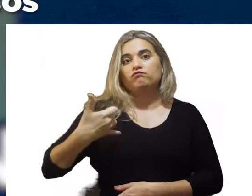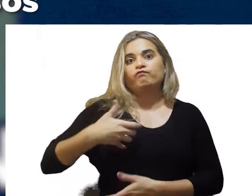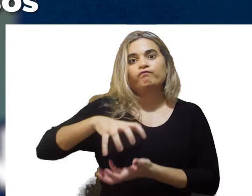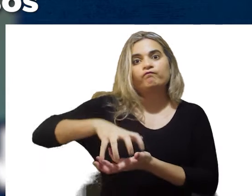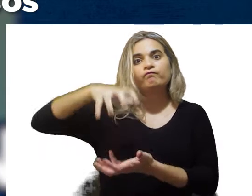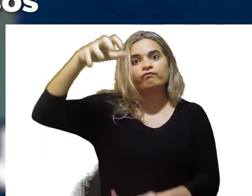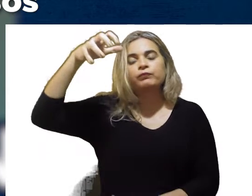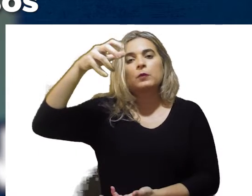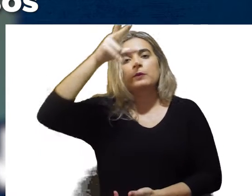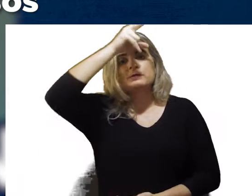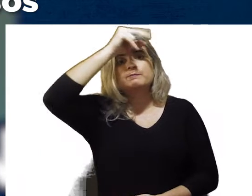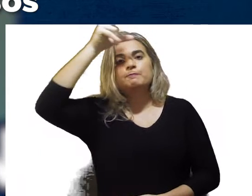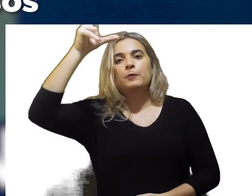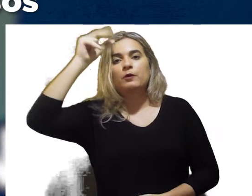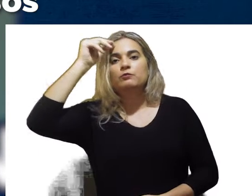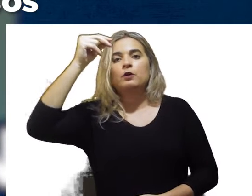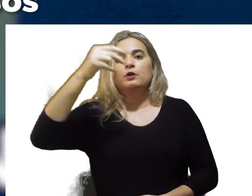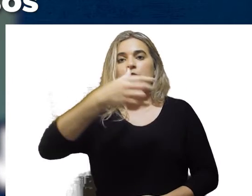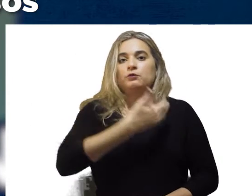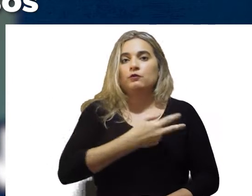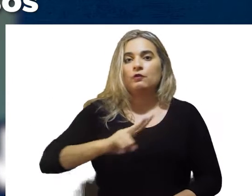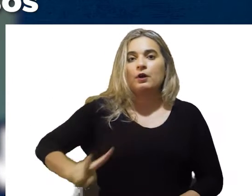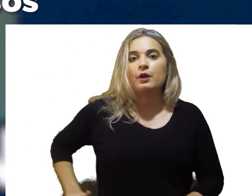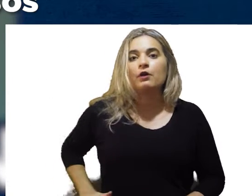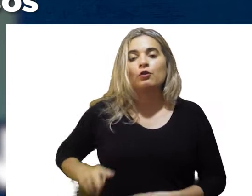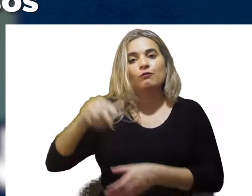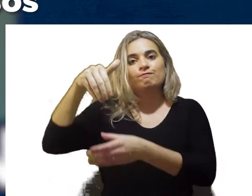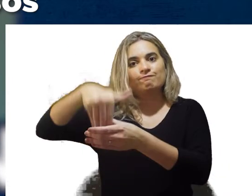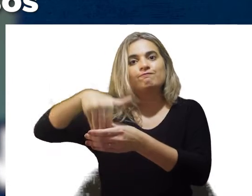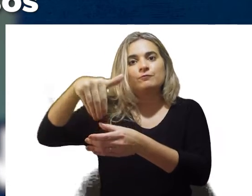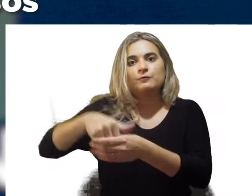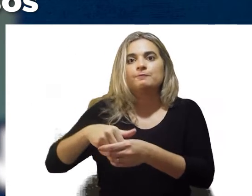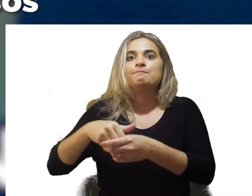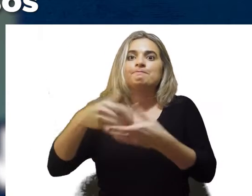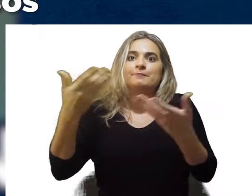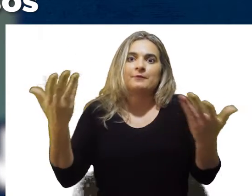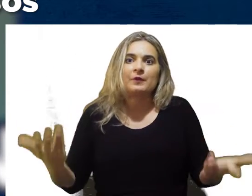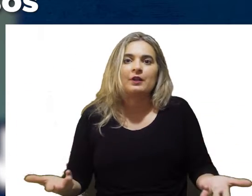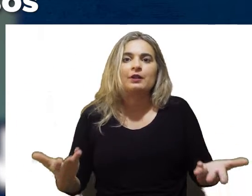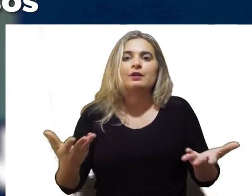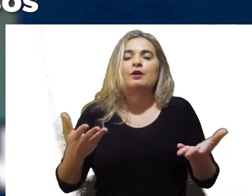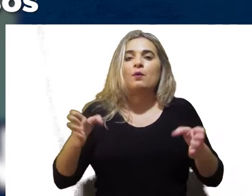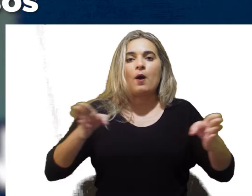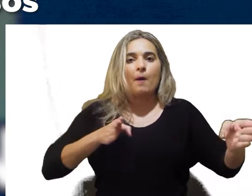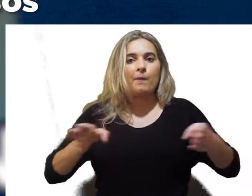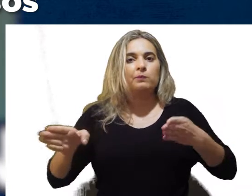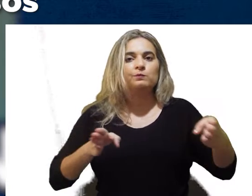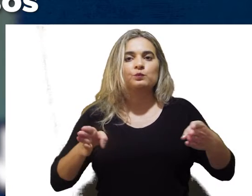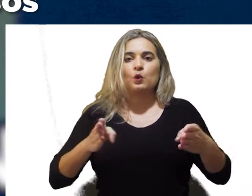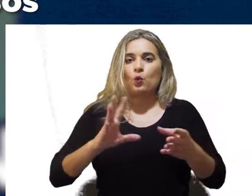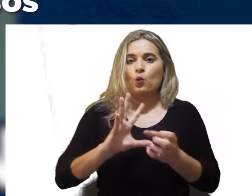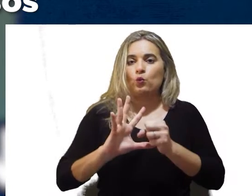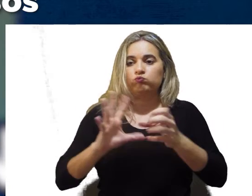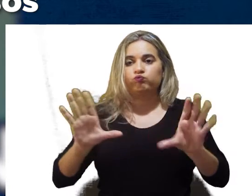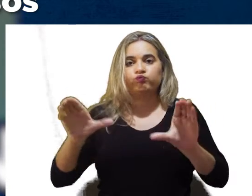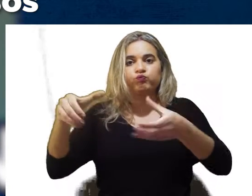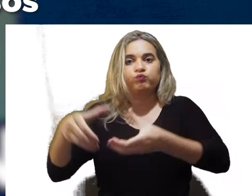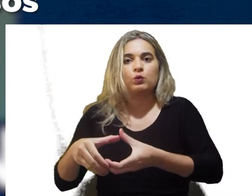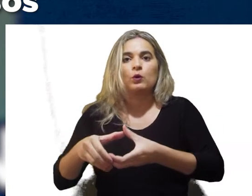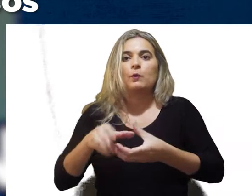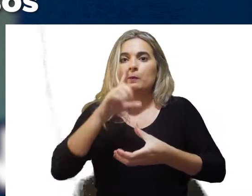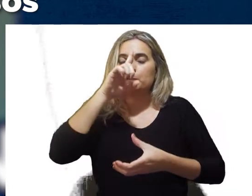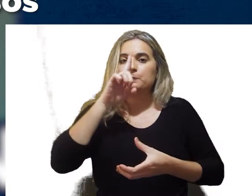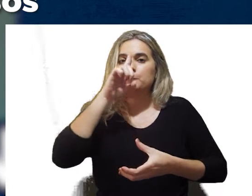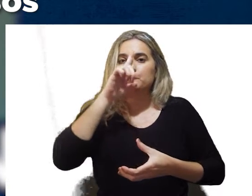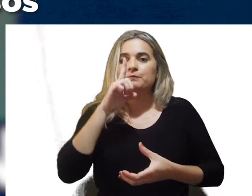candidatos a vereador e prefeito nas urnas têm mais de 60 anos e fazem parte do grupo de risco para o novo coronavírus. Em